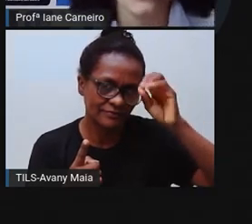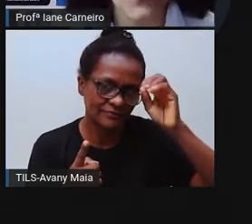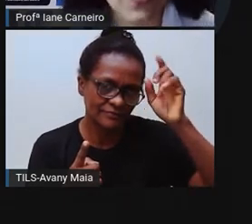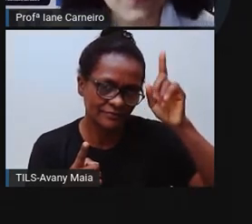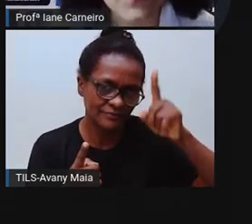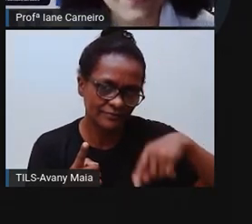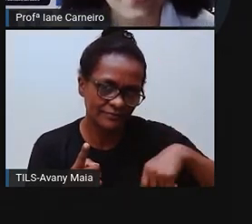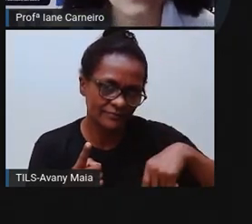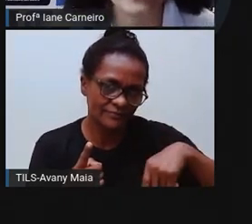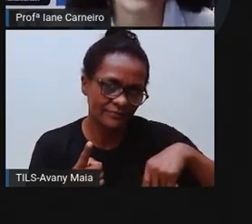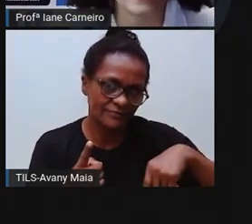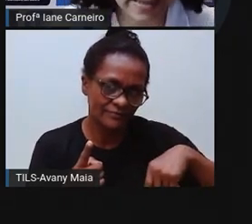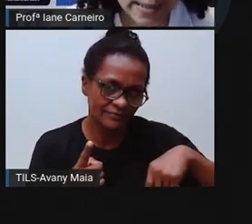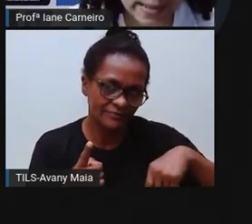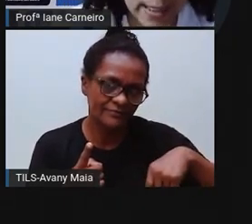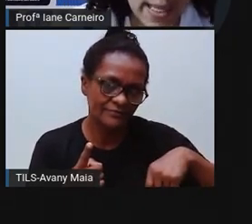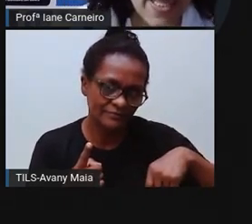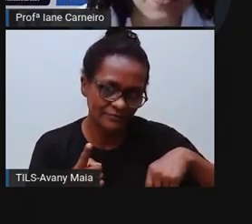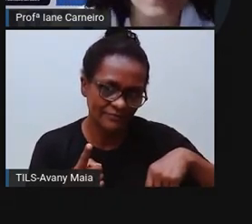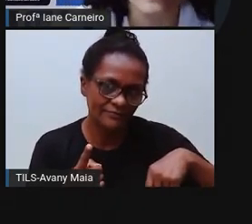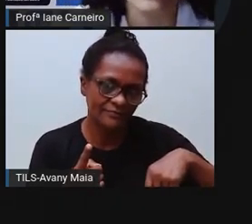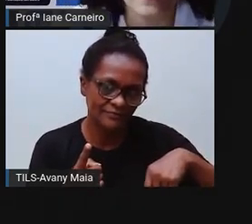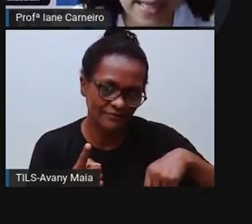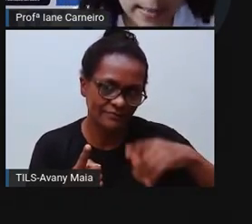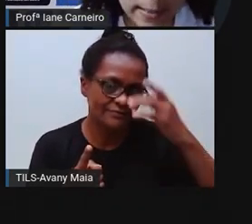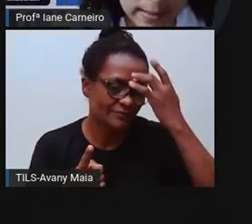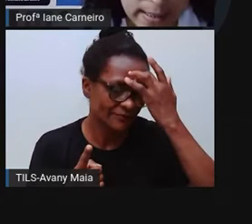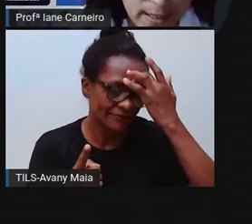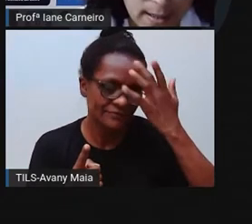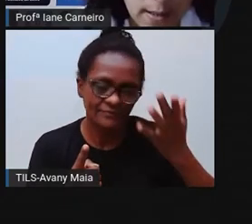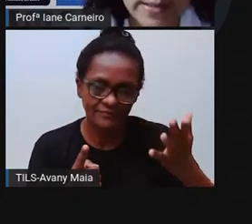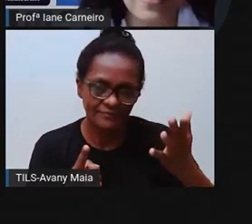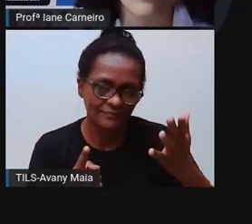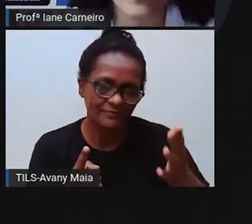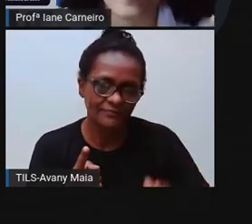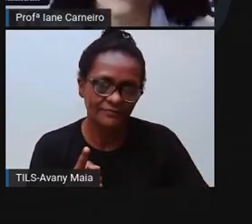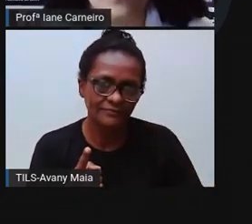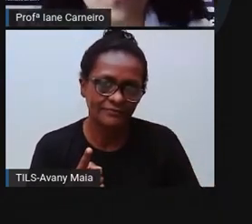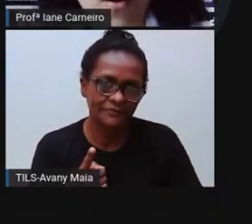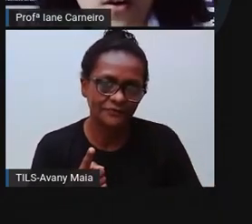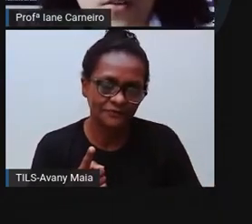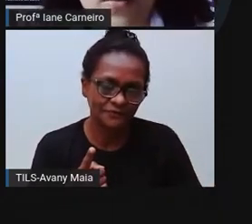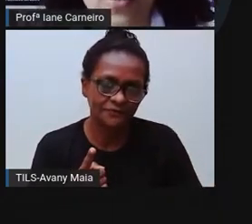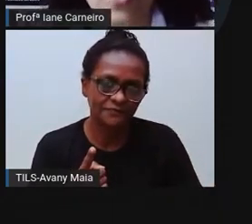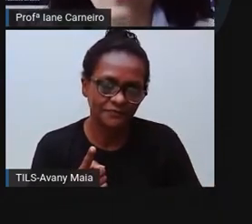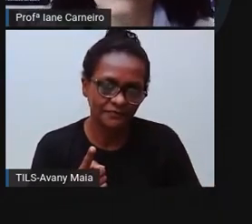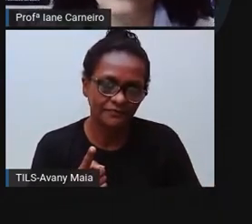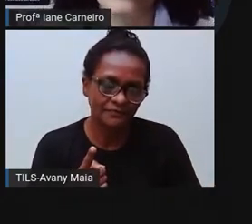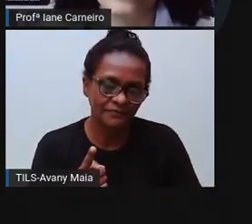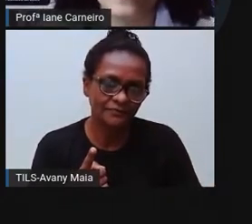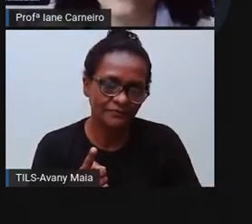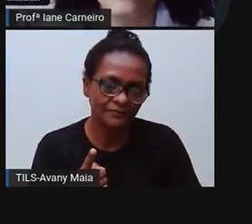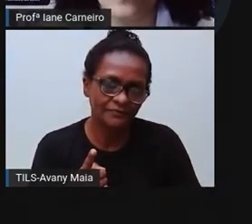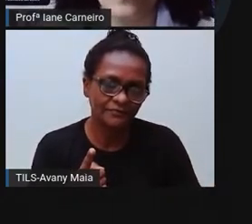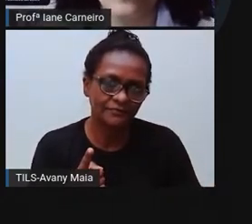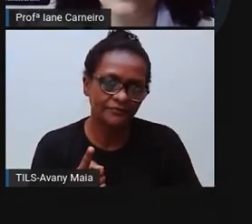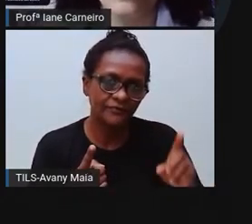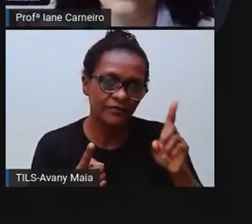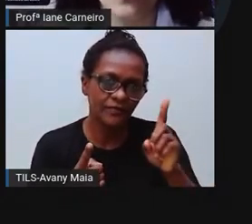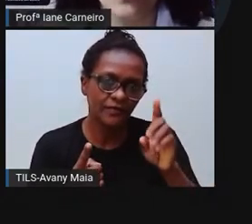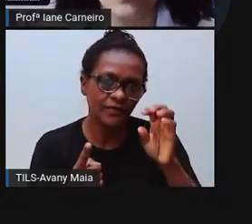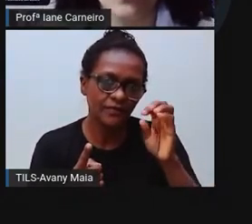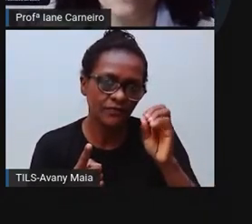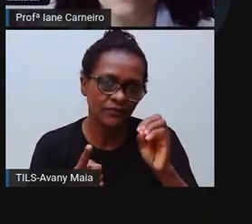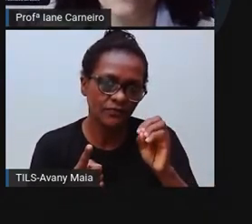escrevo Nó? Eu uso a letrinha Nê e a letrinha... E a vogal O. Ó. ler? Ó.